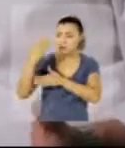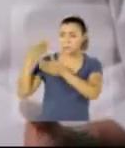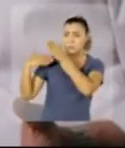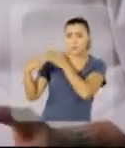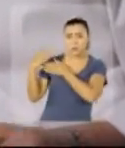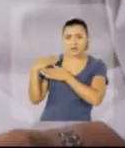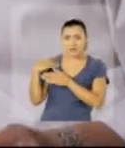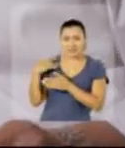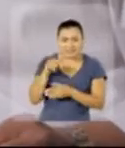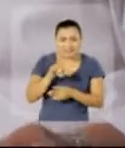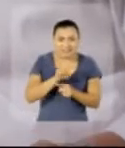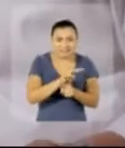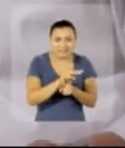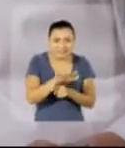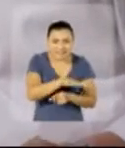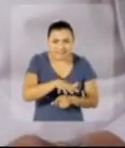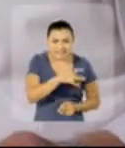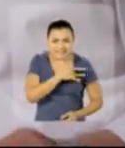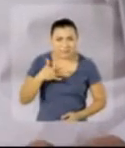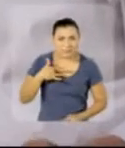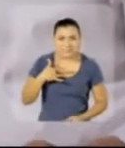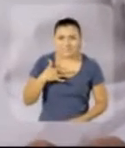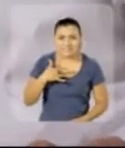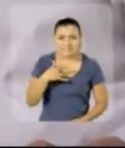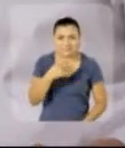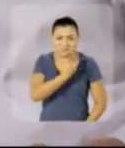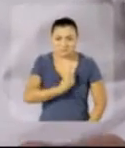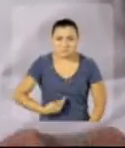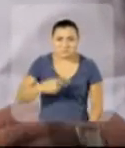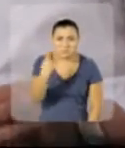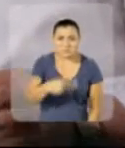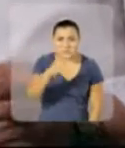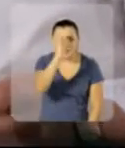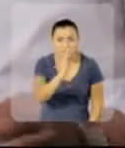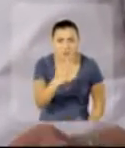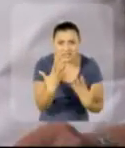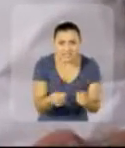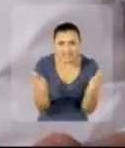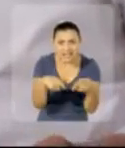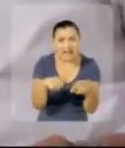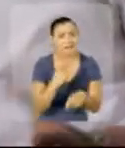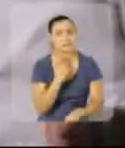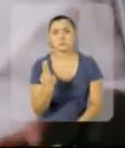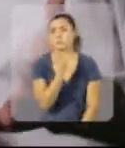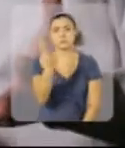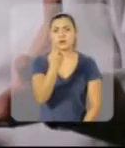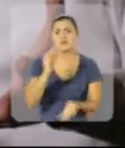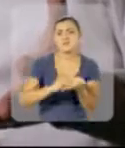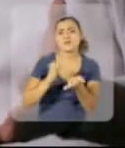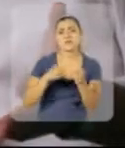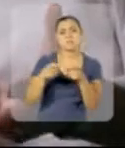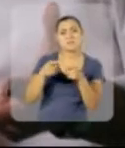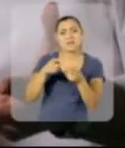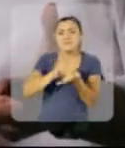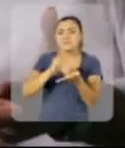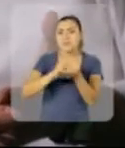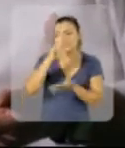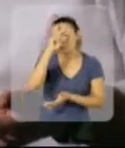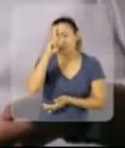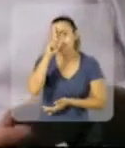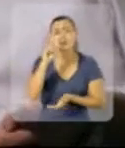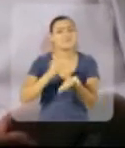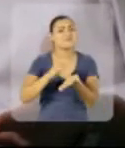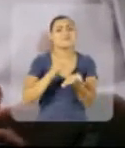O que os últimos governos fizeram com a saúde pública no Brasil é inaceitável. Falta médico,